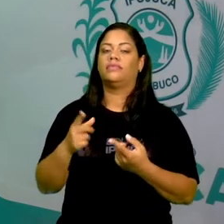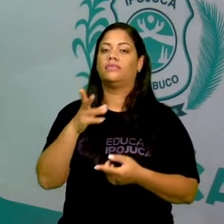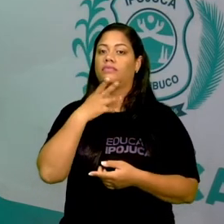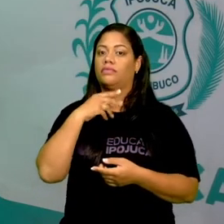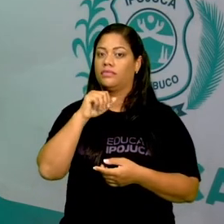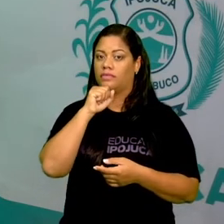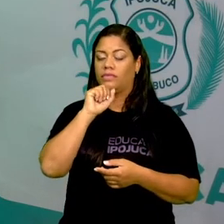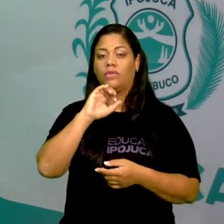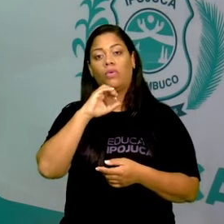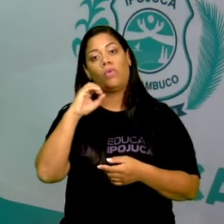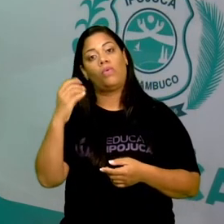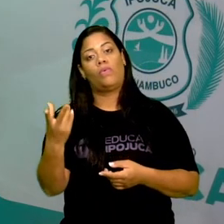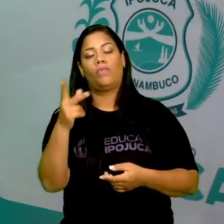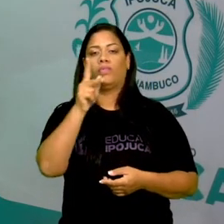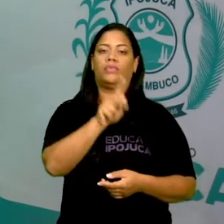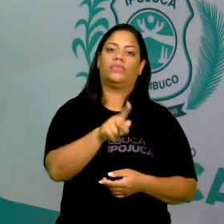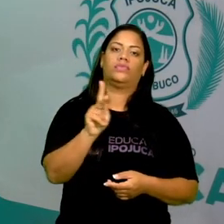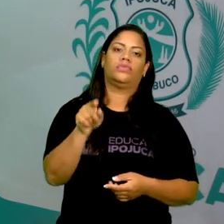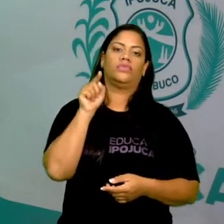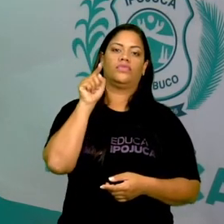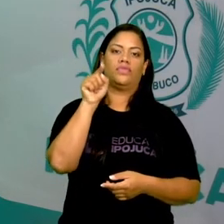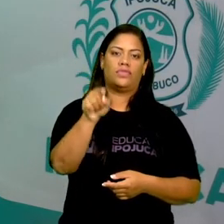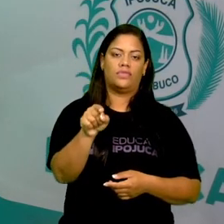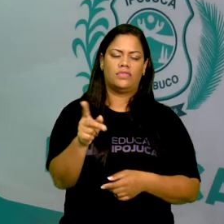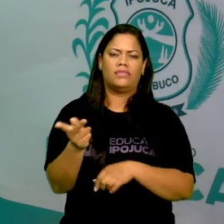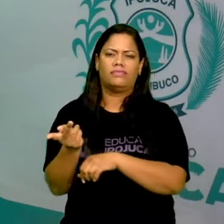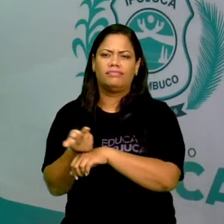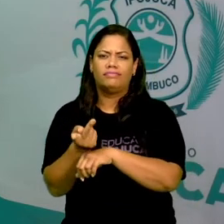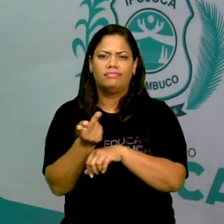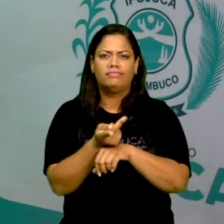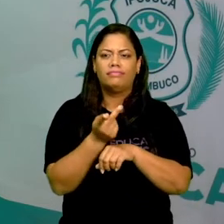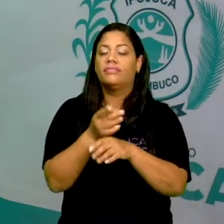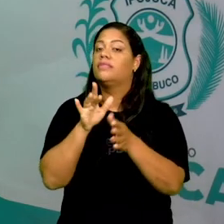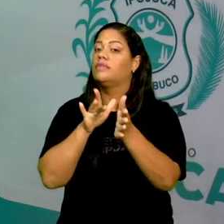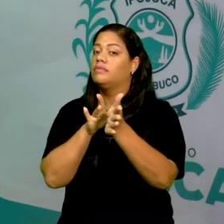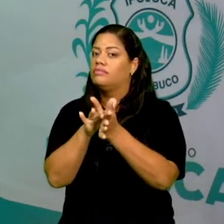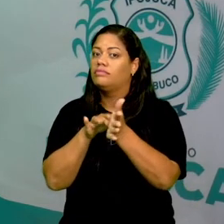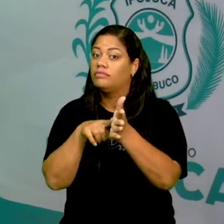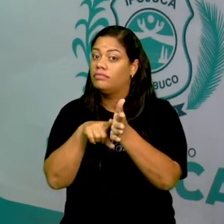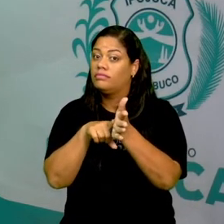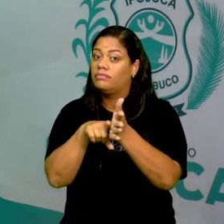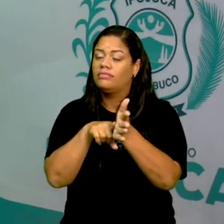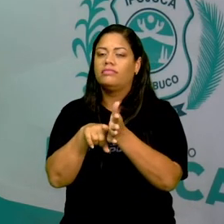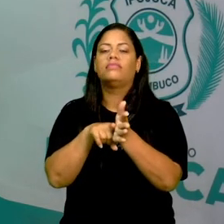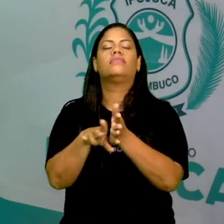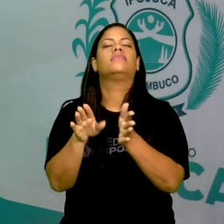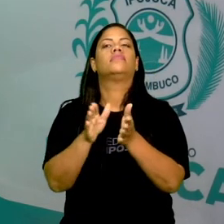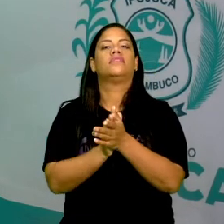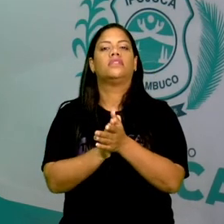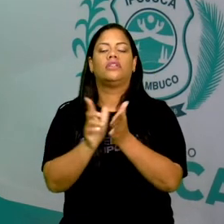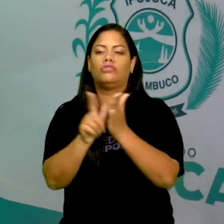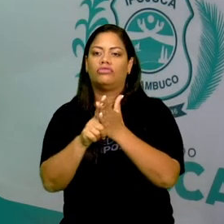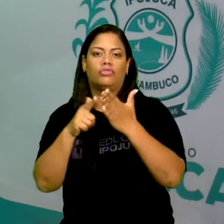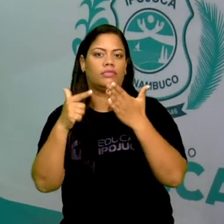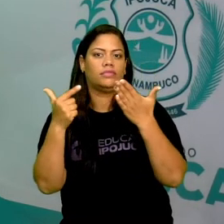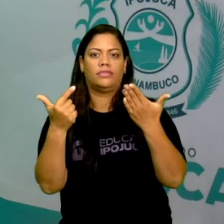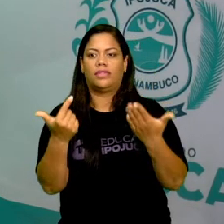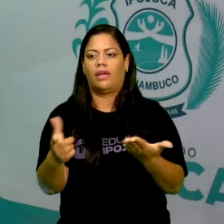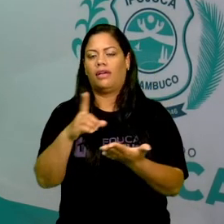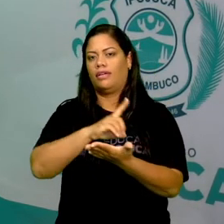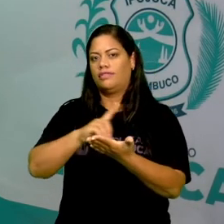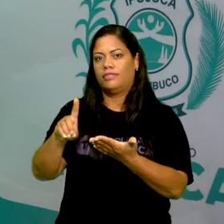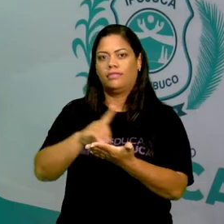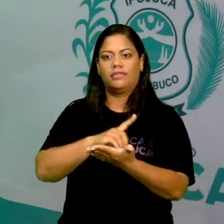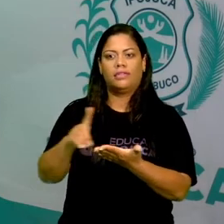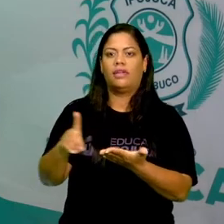papai ou do professor, vocês vão pesquisar em dicionários, jornais, livros e